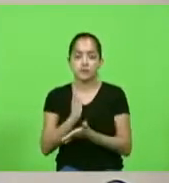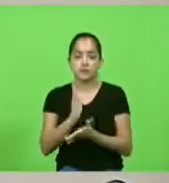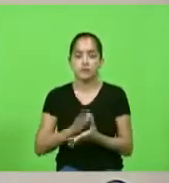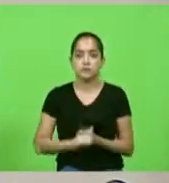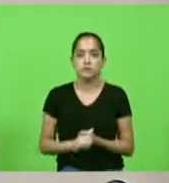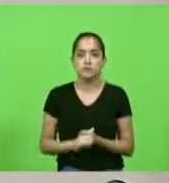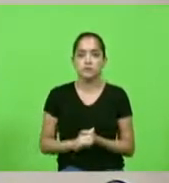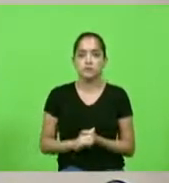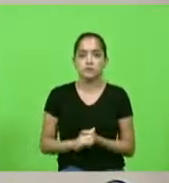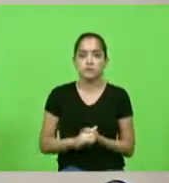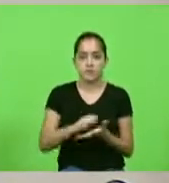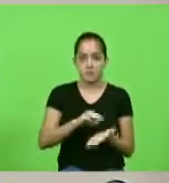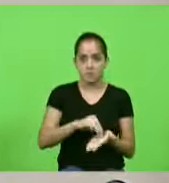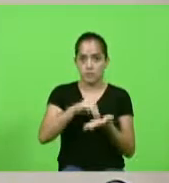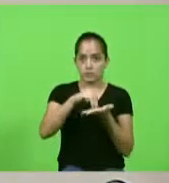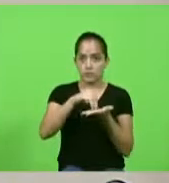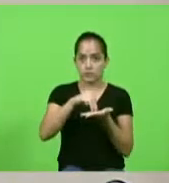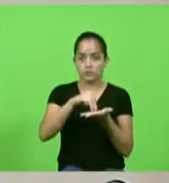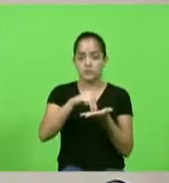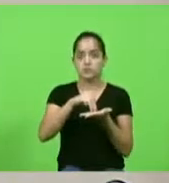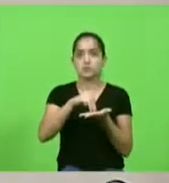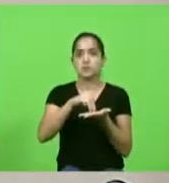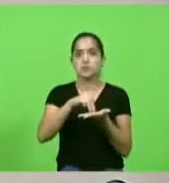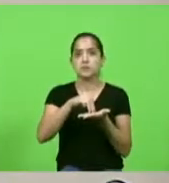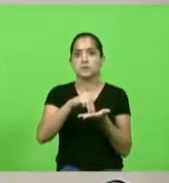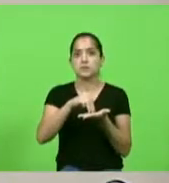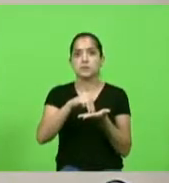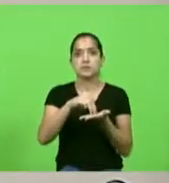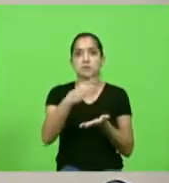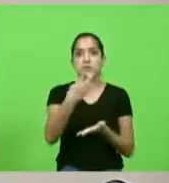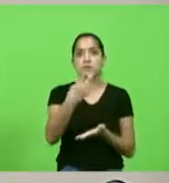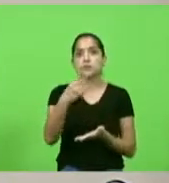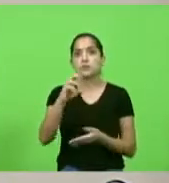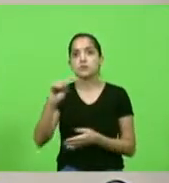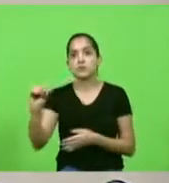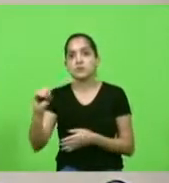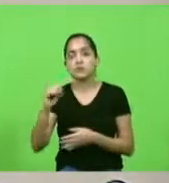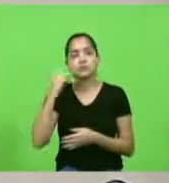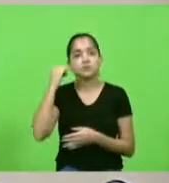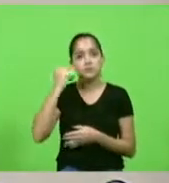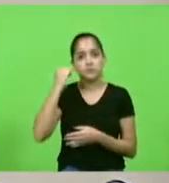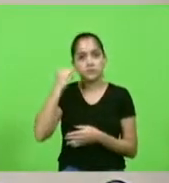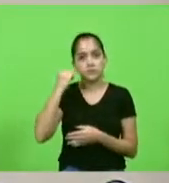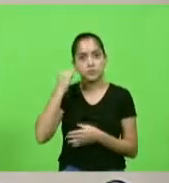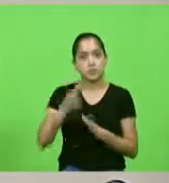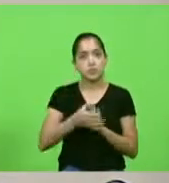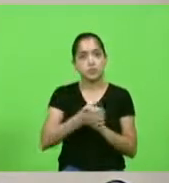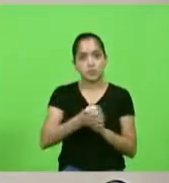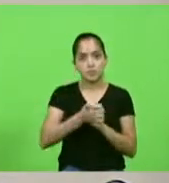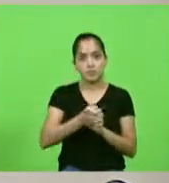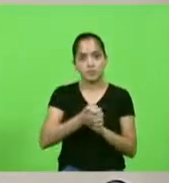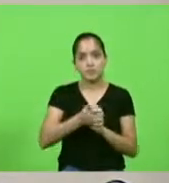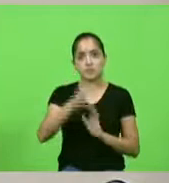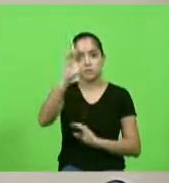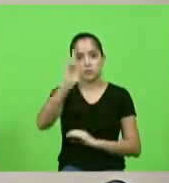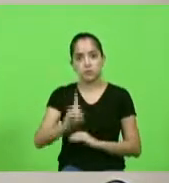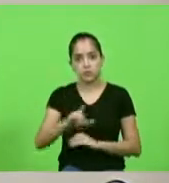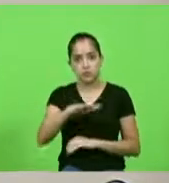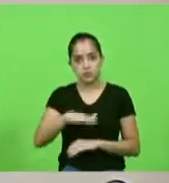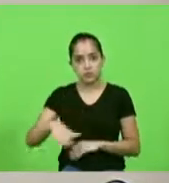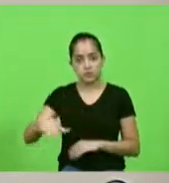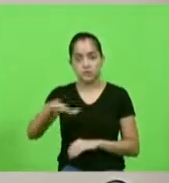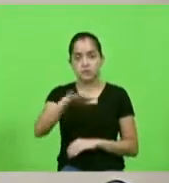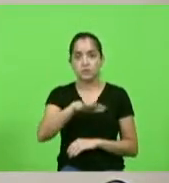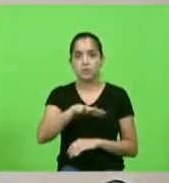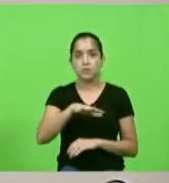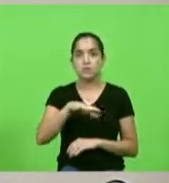moções moção número 200 deputado Marcio Machado cumprimentando o diretor-geral da Clabin S.A.